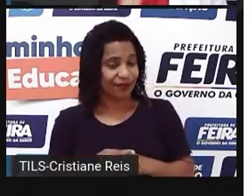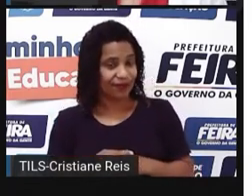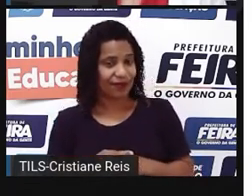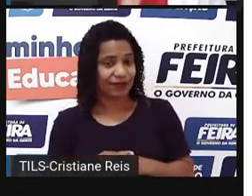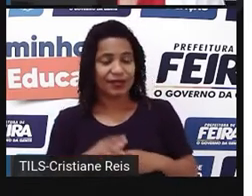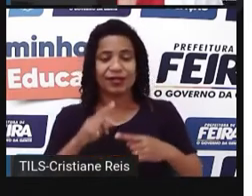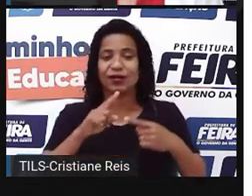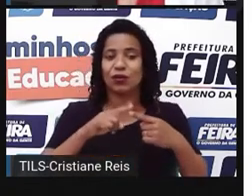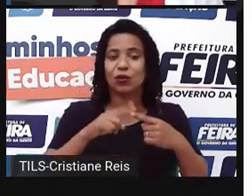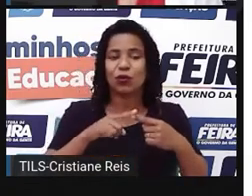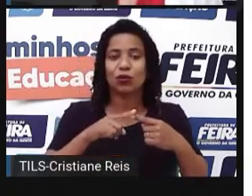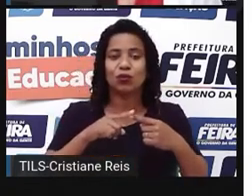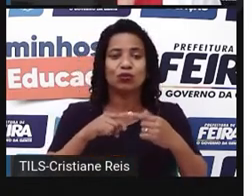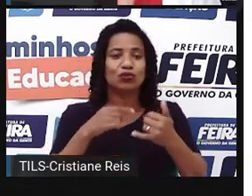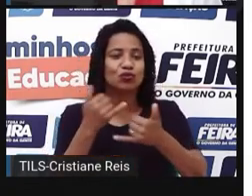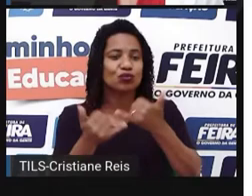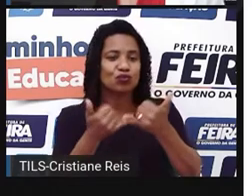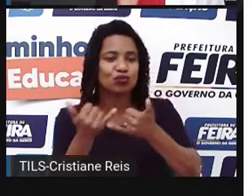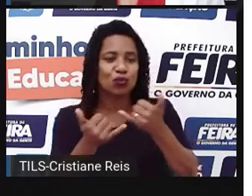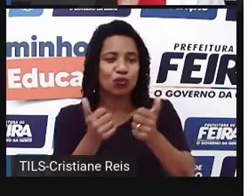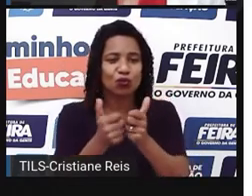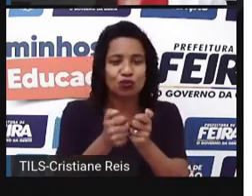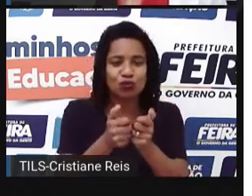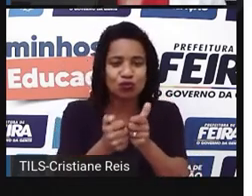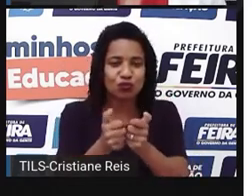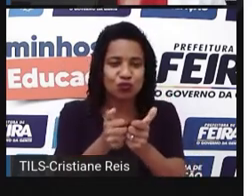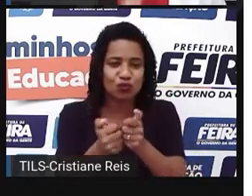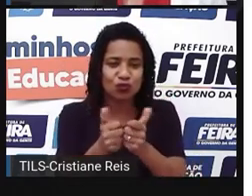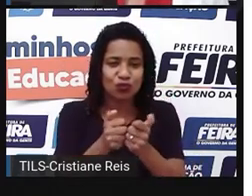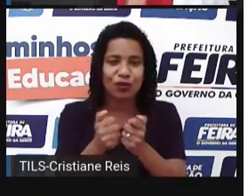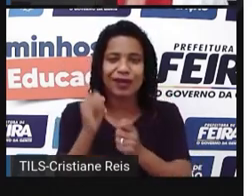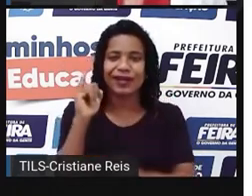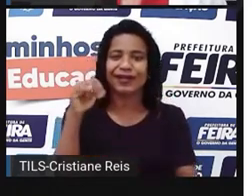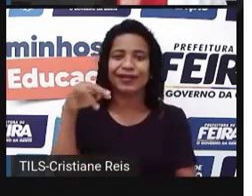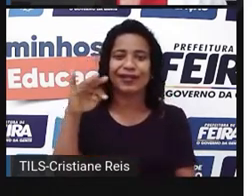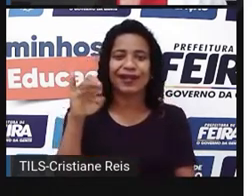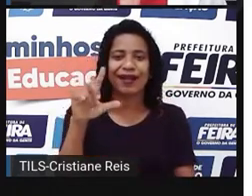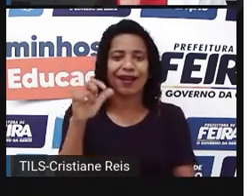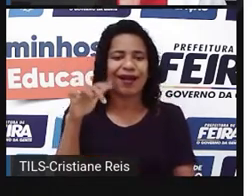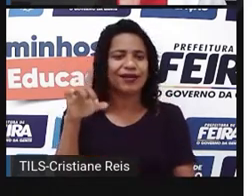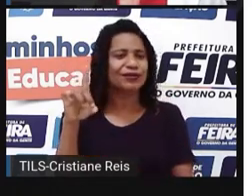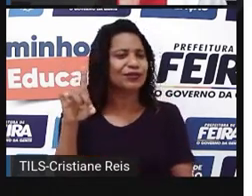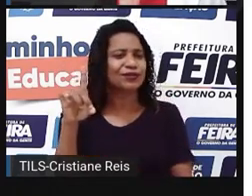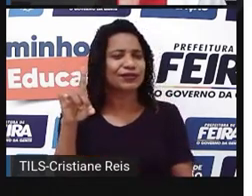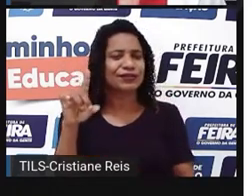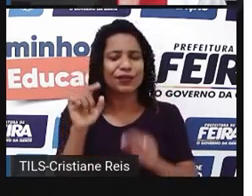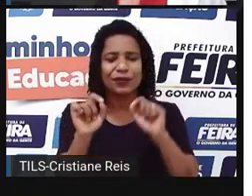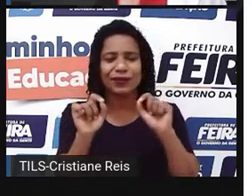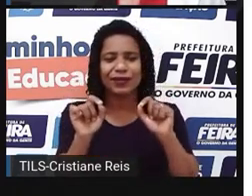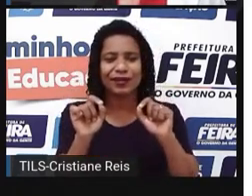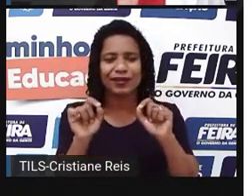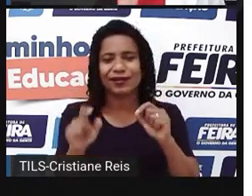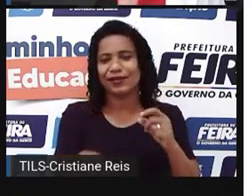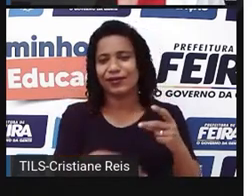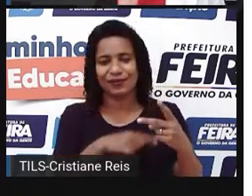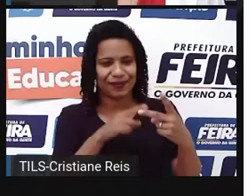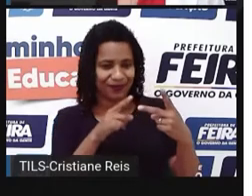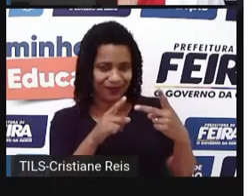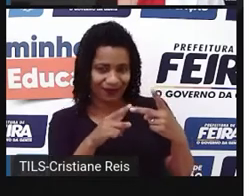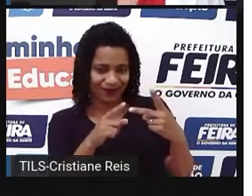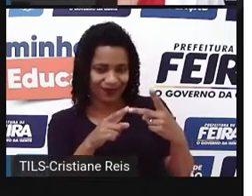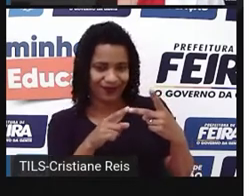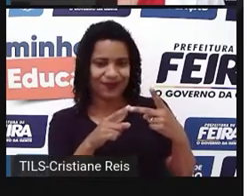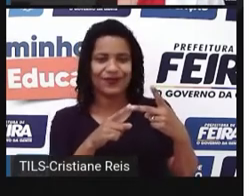O que é esse jogo Interland? Você conhece? O que é que você sabe sobre ele? How do you give commands, instructions in order